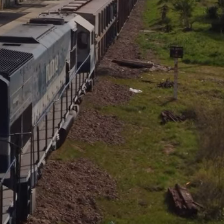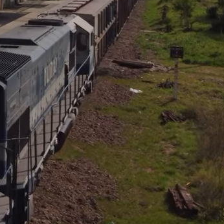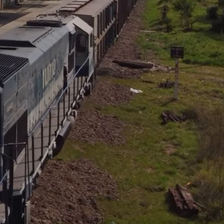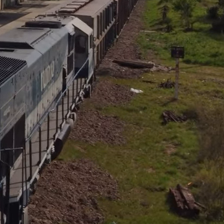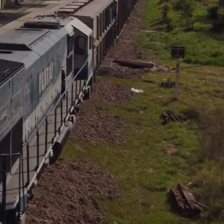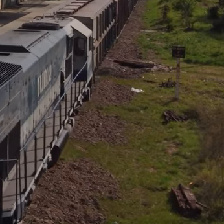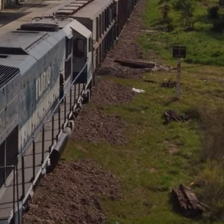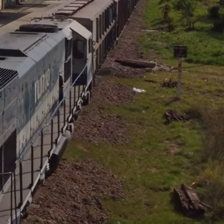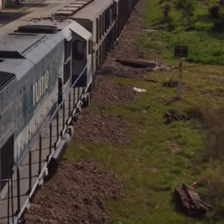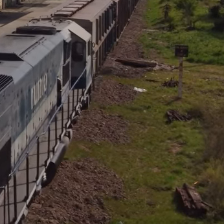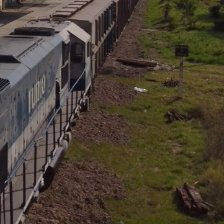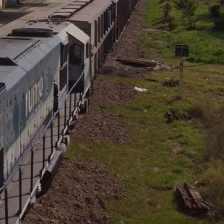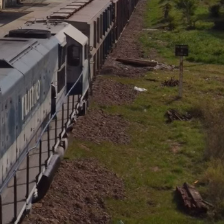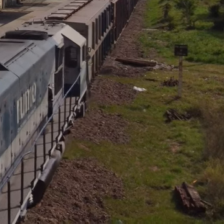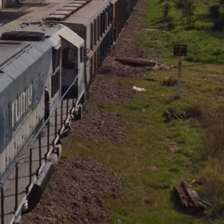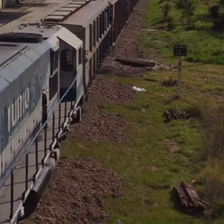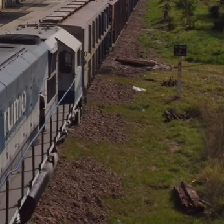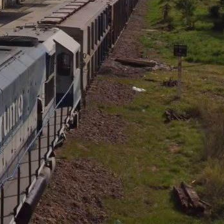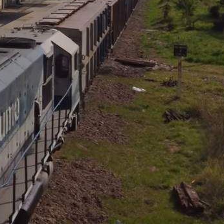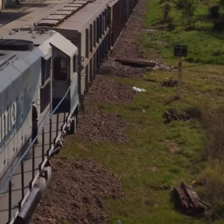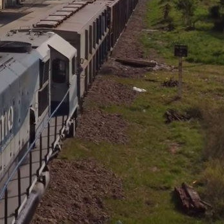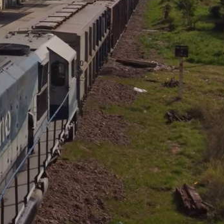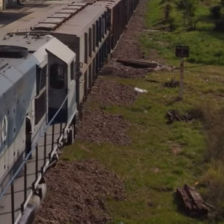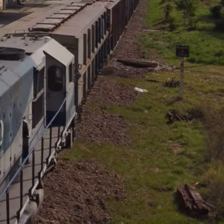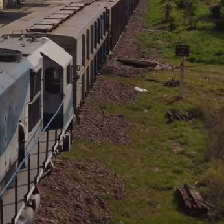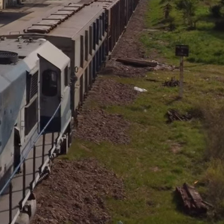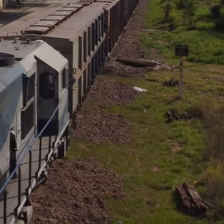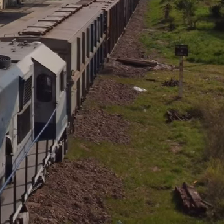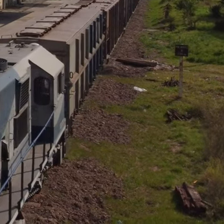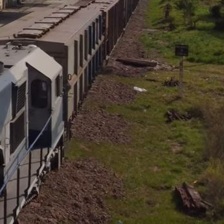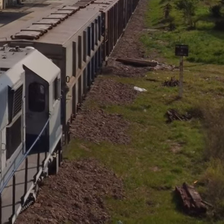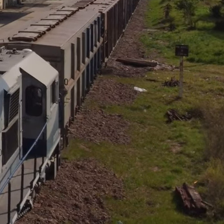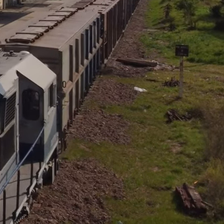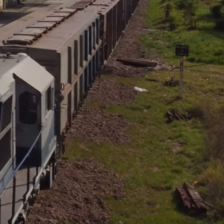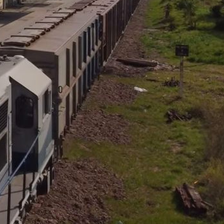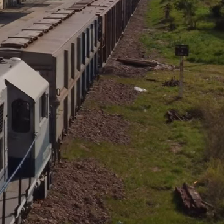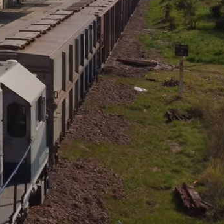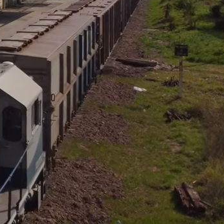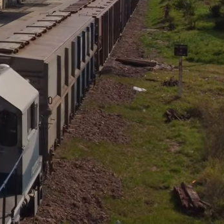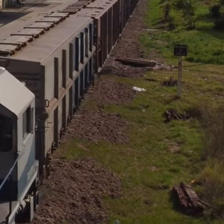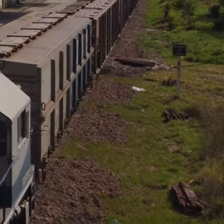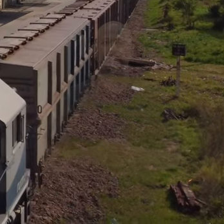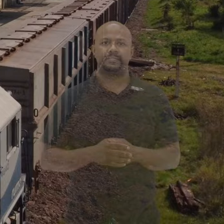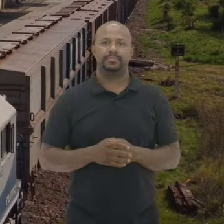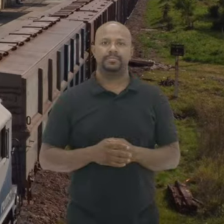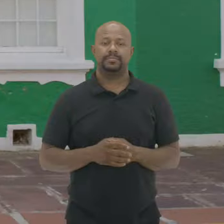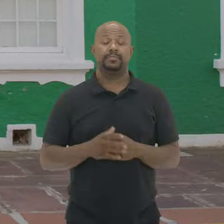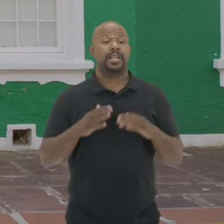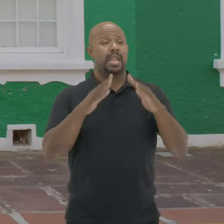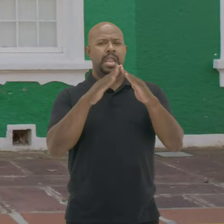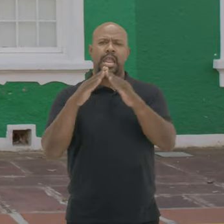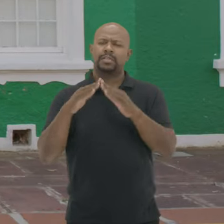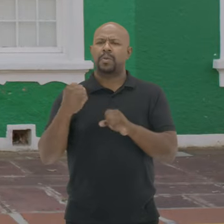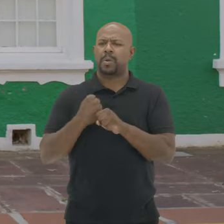Um grande trem De carga Passa lentamente Pela ferrovia Ao lado da estação Na Vila Belga Eles caminham Pela calçada Com uma casa antiga Verde Restaurada ao